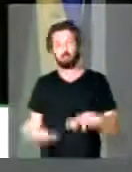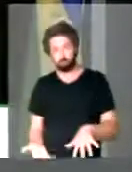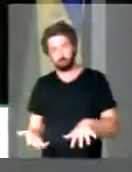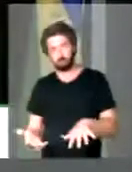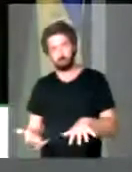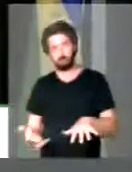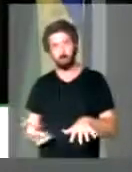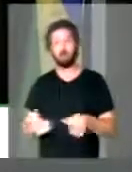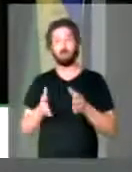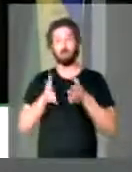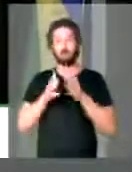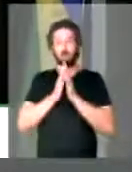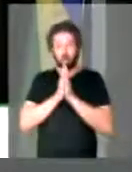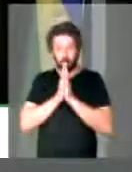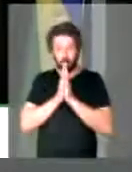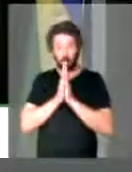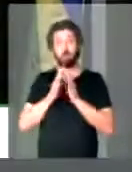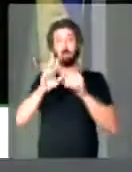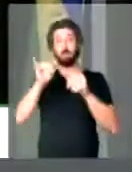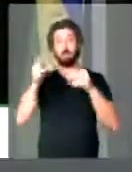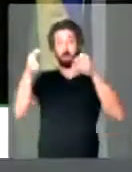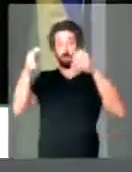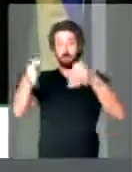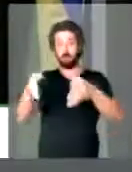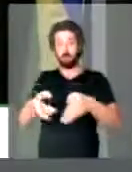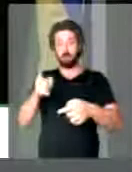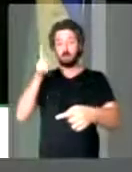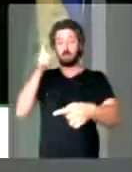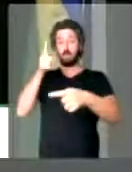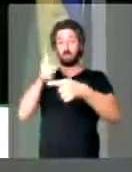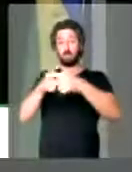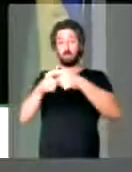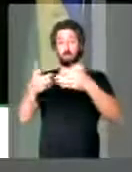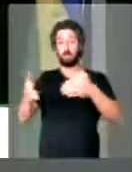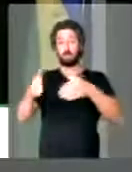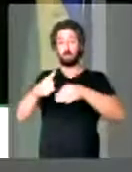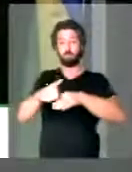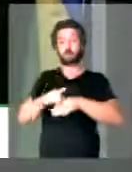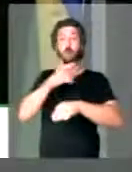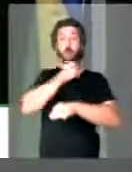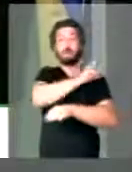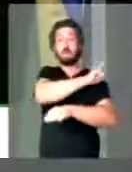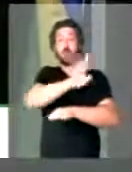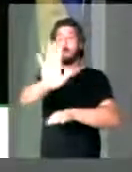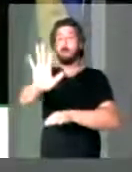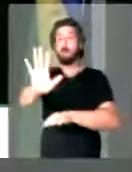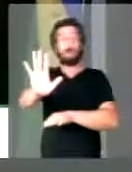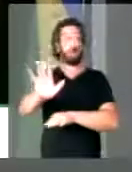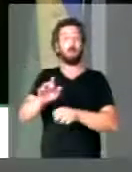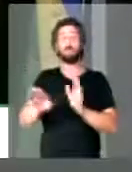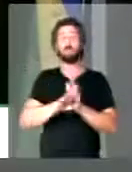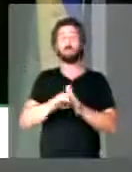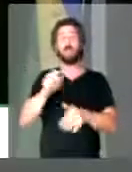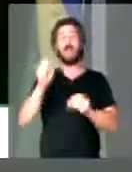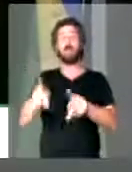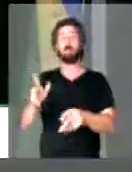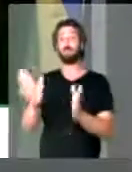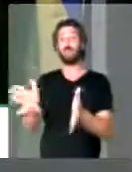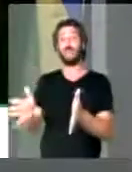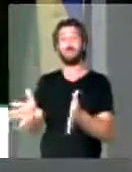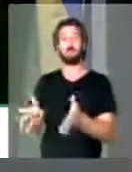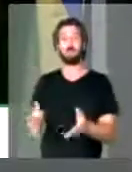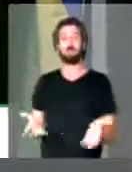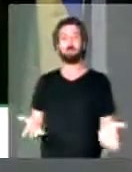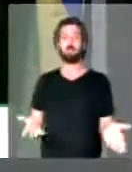depois do velório, chegou a gente do INSS dizendo, segura o corpo do morto que chegou à aposentadoria.